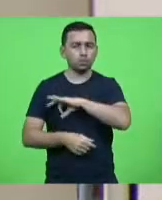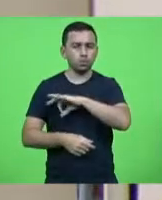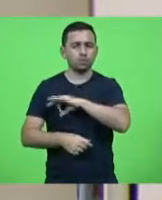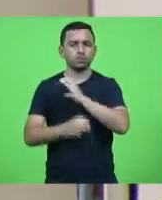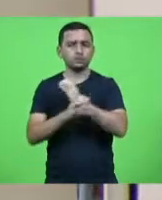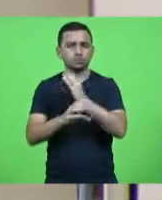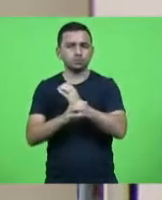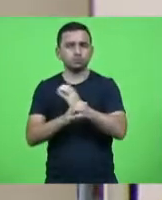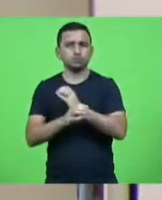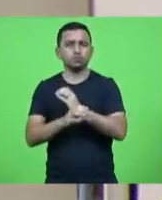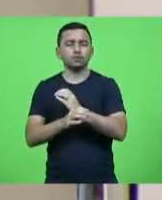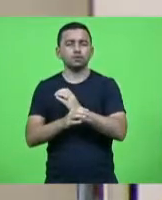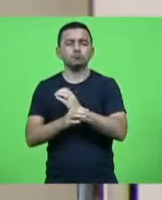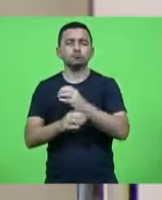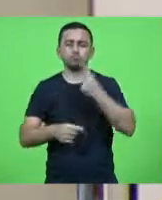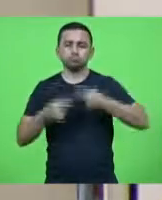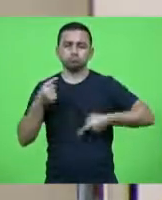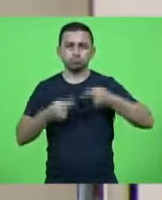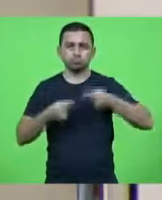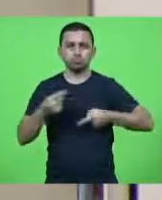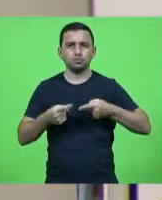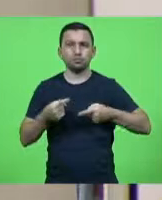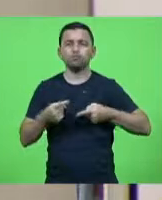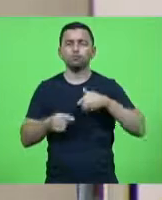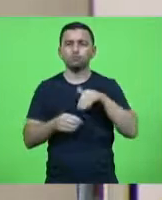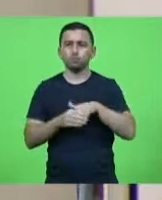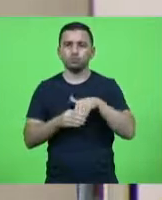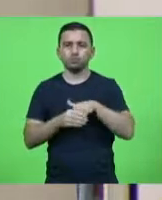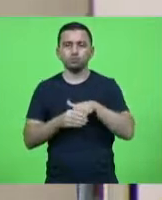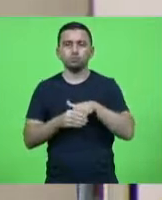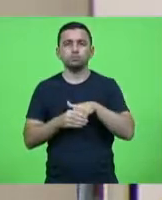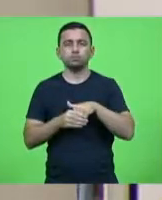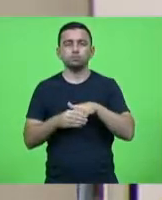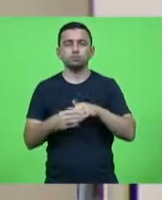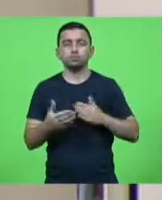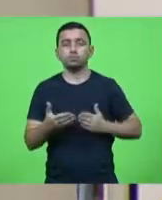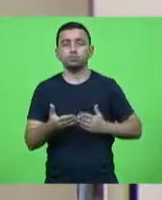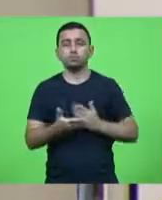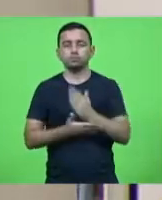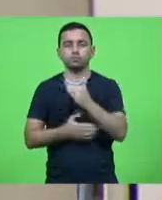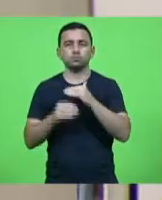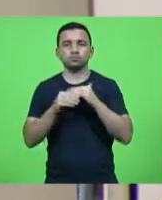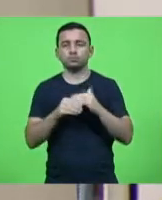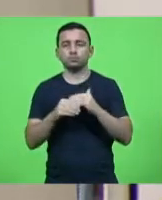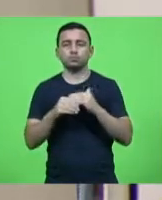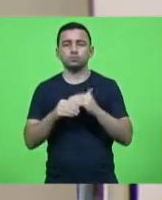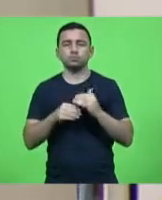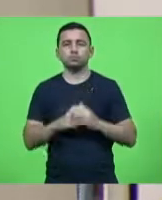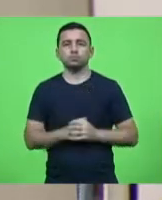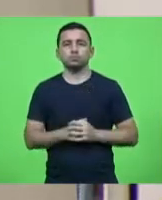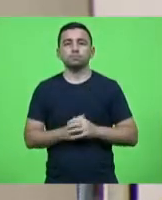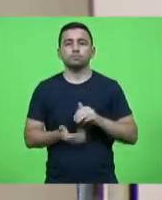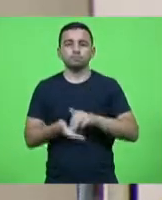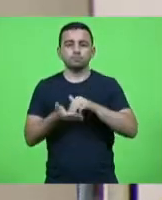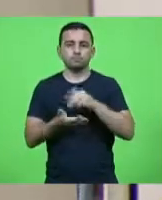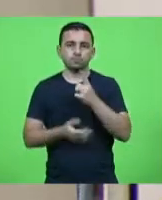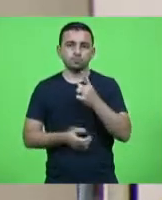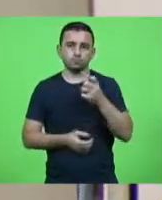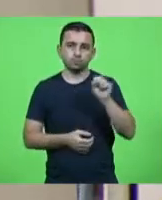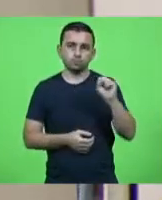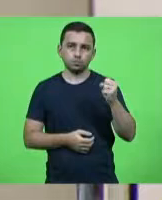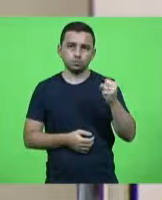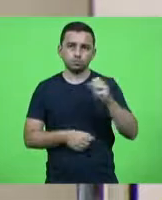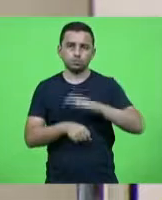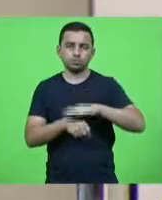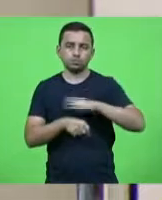Não havendo quem queira discutir. Em votação. Deputados que aprovam, permaneçam como se encontram. Aprovado por unanimidade. Moção 118. Autor